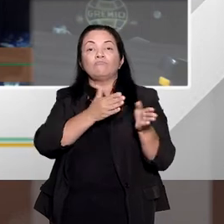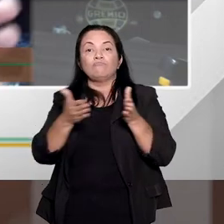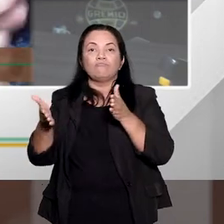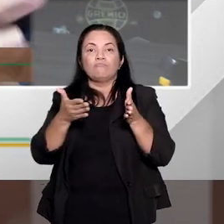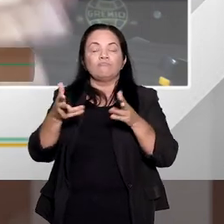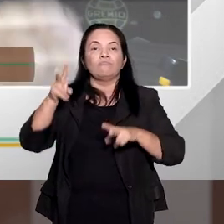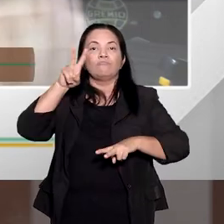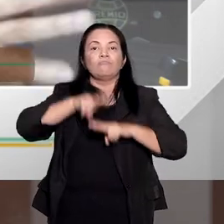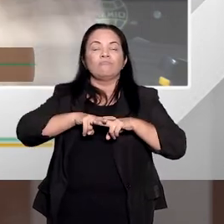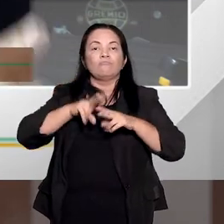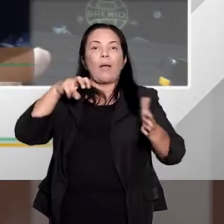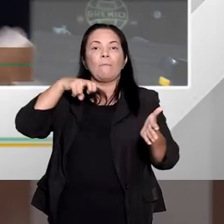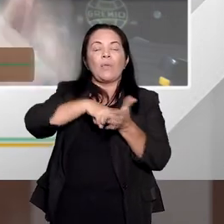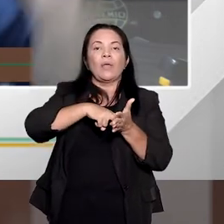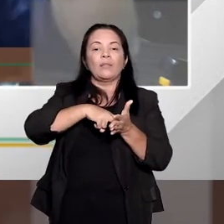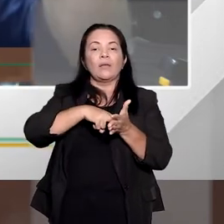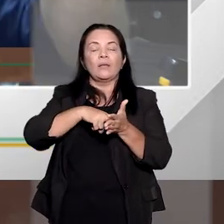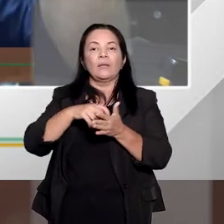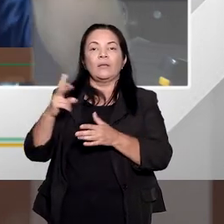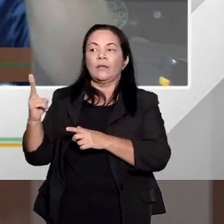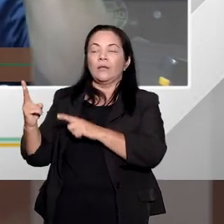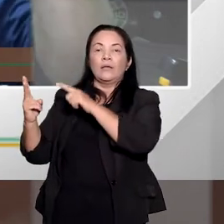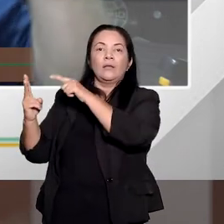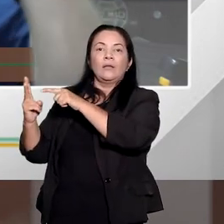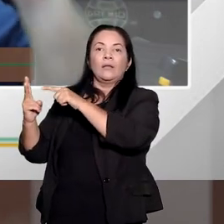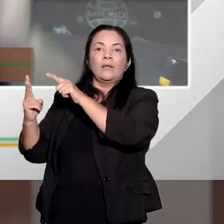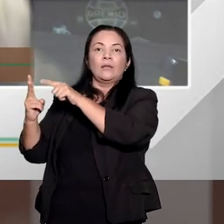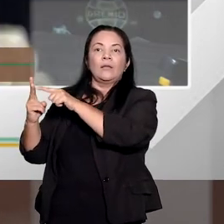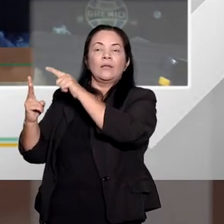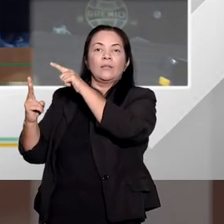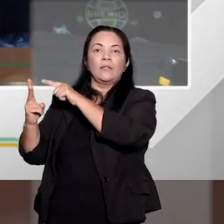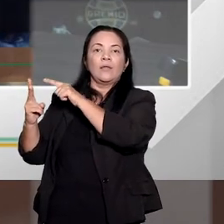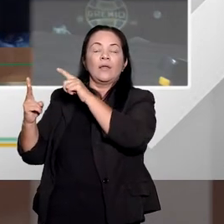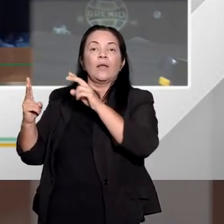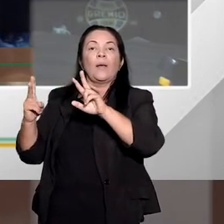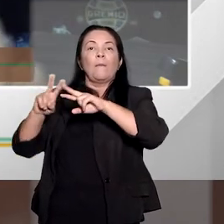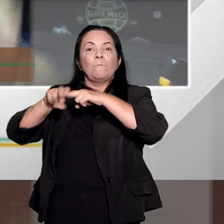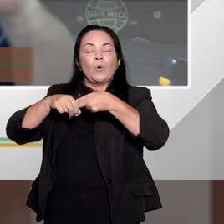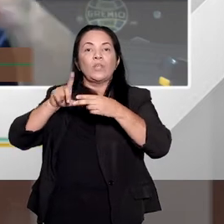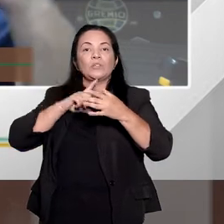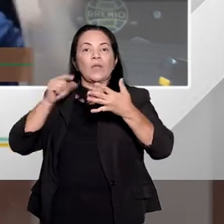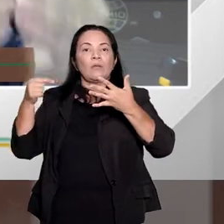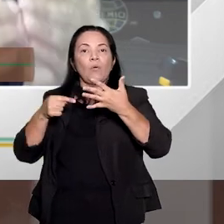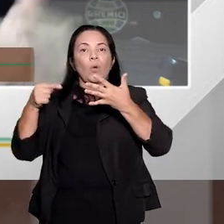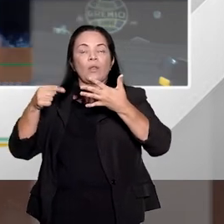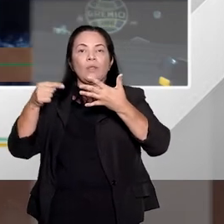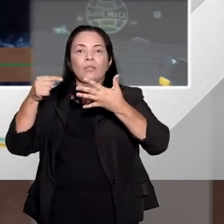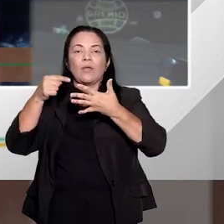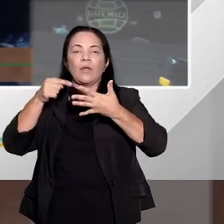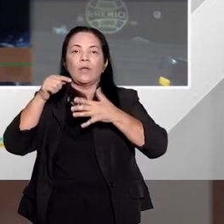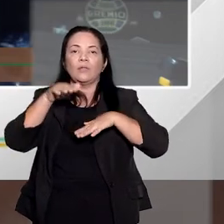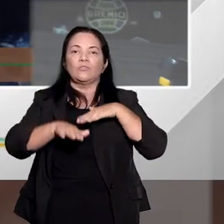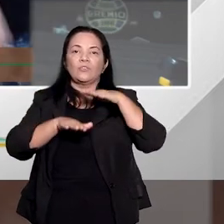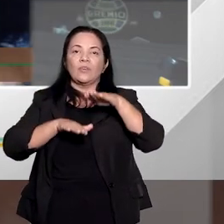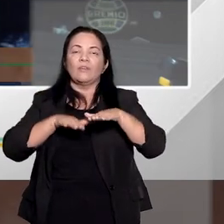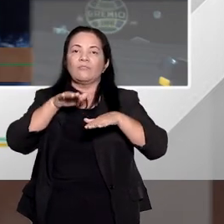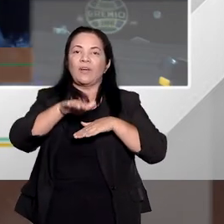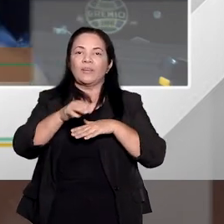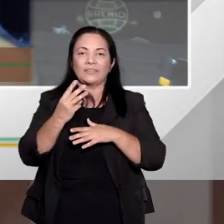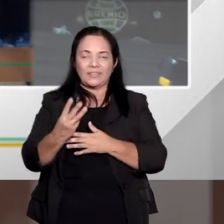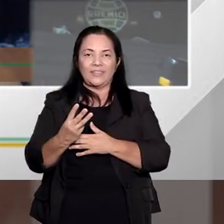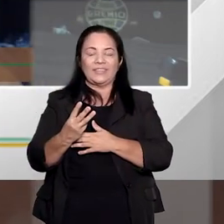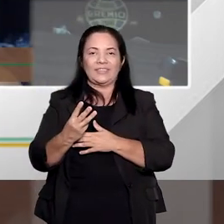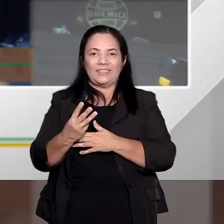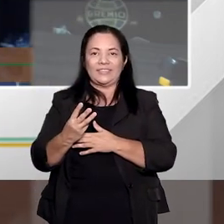ao réu A, faz o critério trifásico em relação, ele adota o critério trifásico em relação ao réu